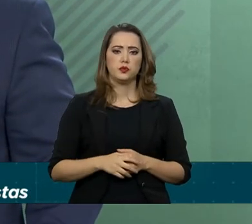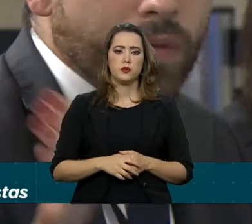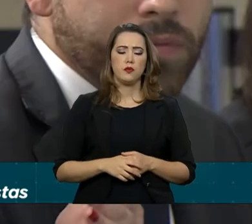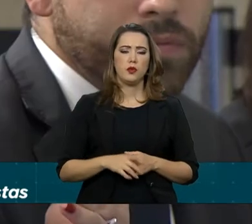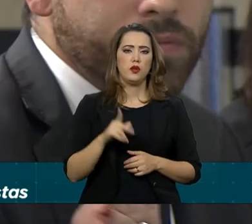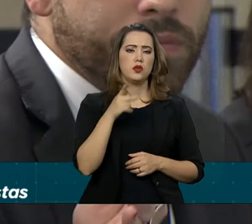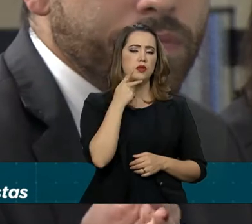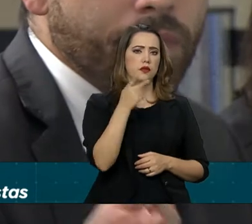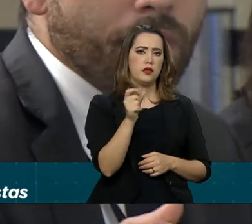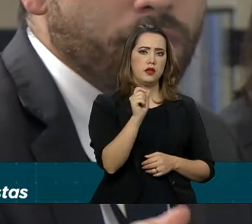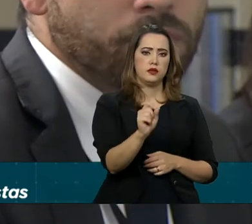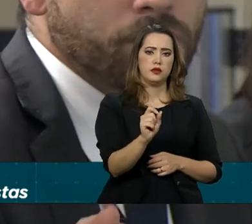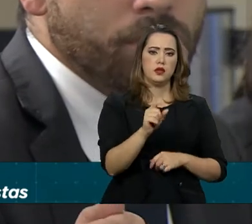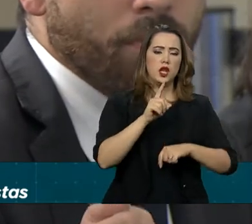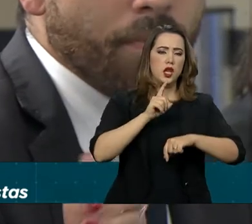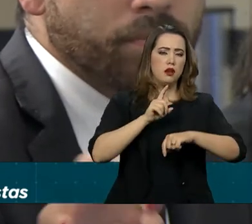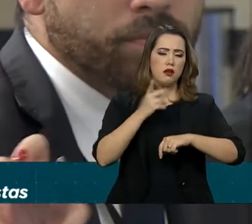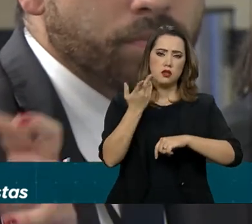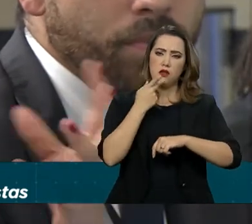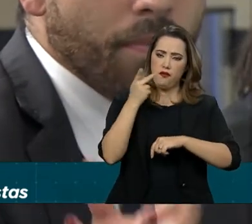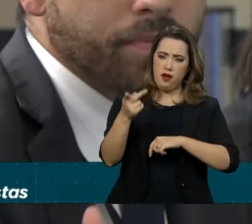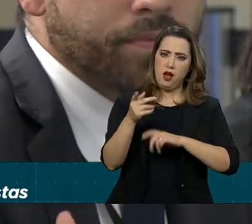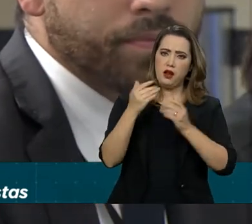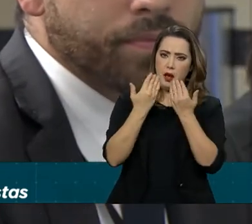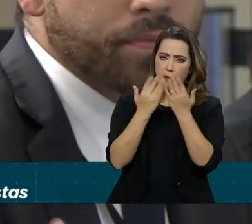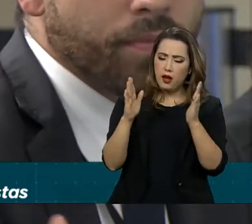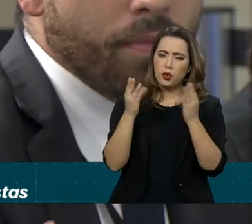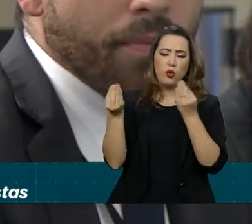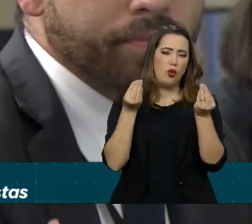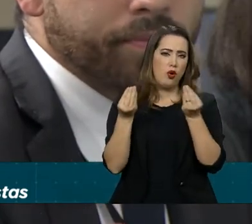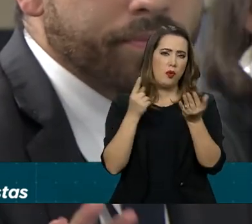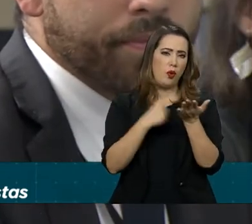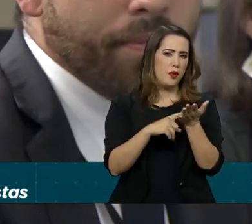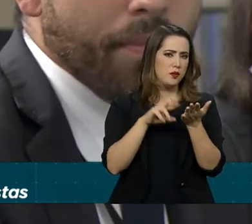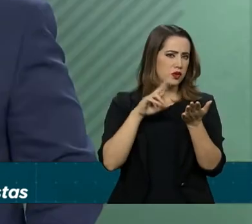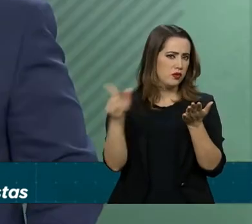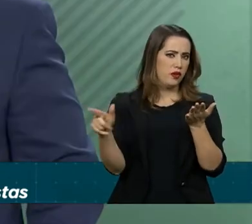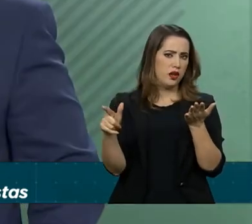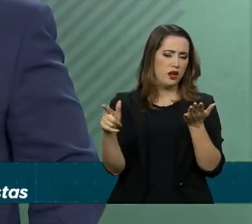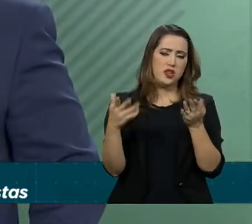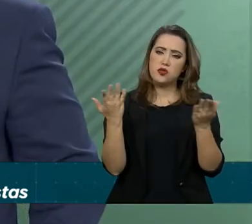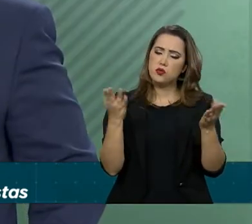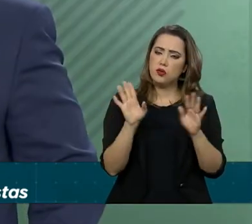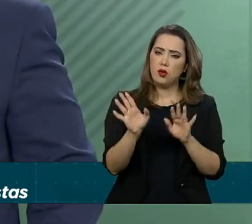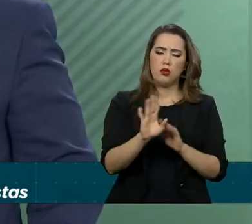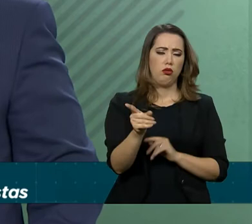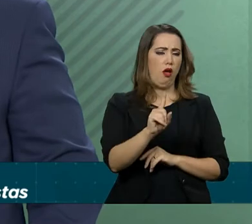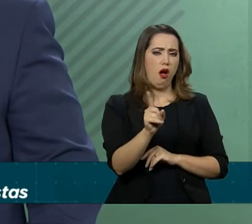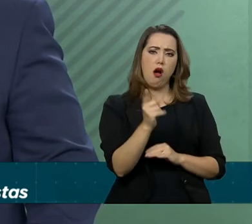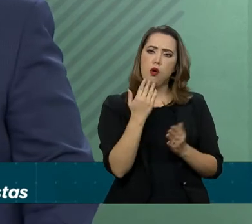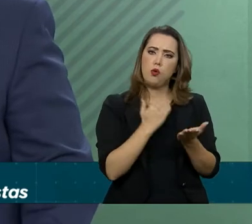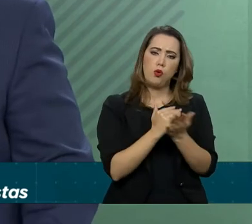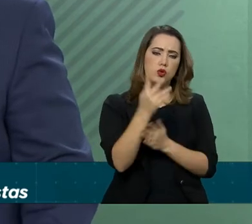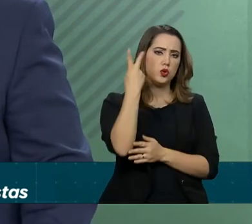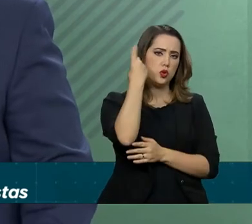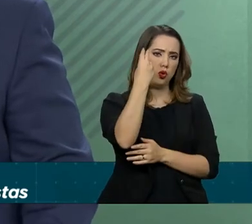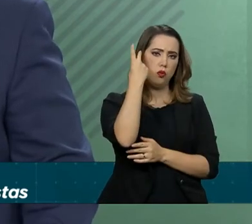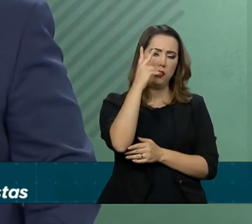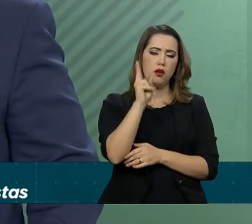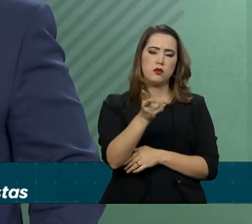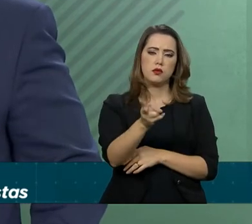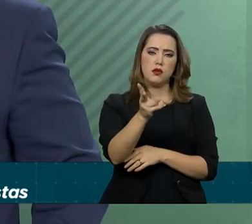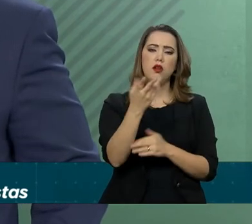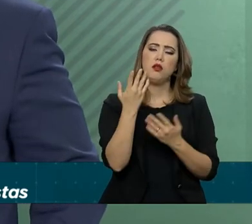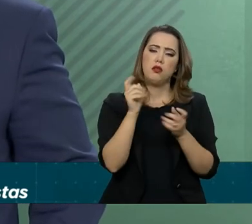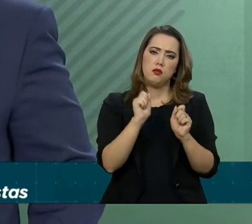Quando o senhor fala isso, vai ter alguma agenda mais flexível nessa semana? Não. Segue-se a rotina com a qual o presidente vem dialogando com